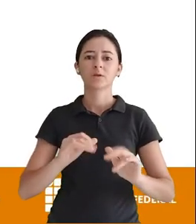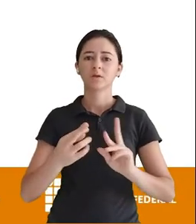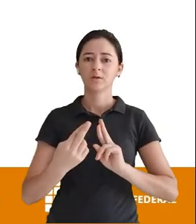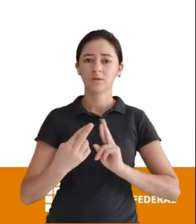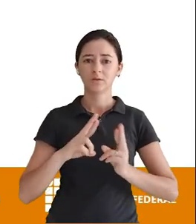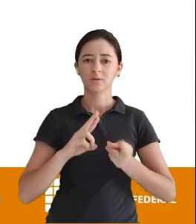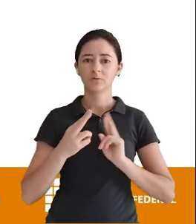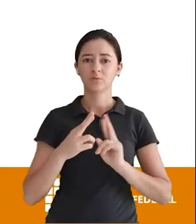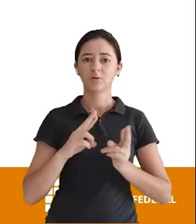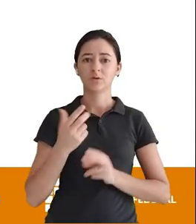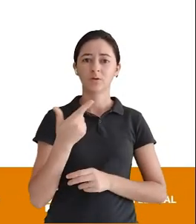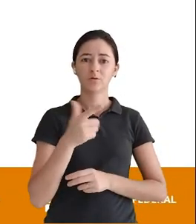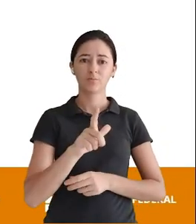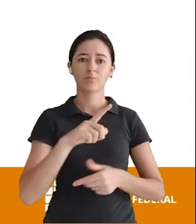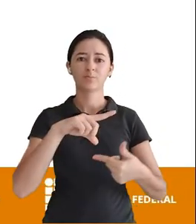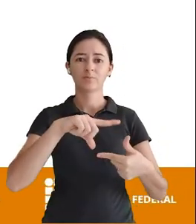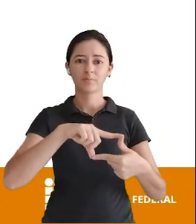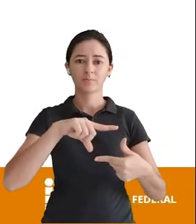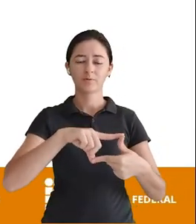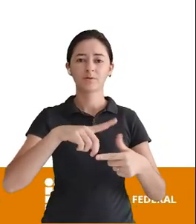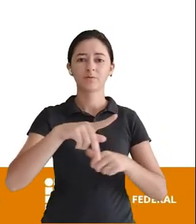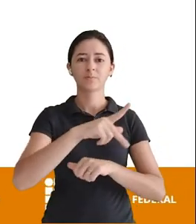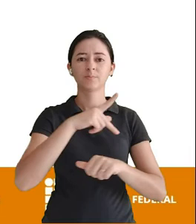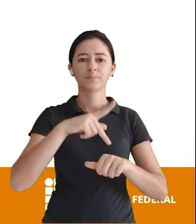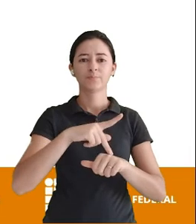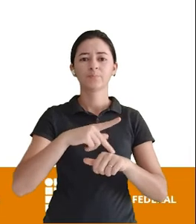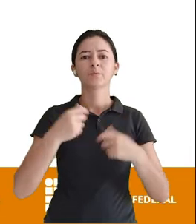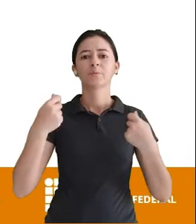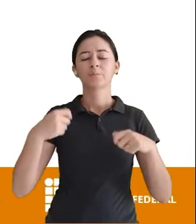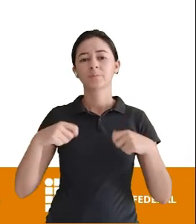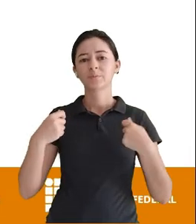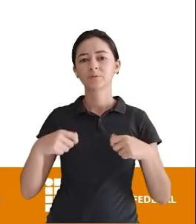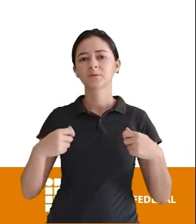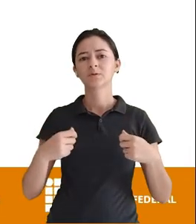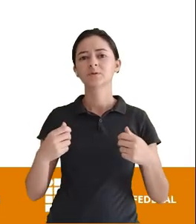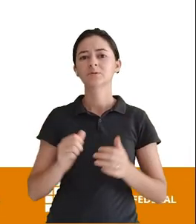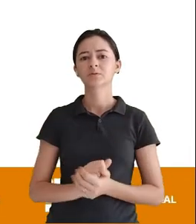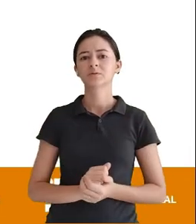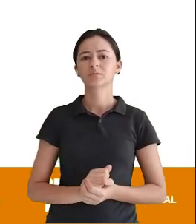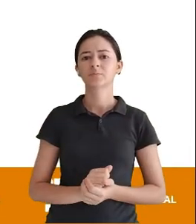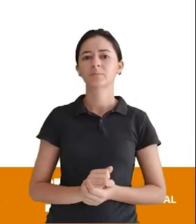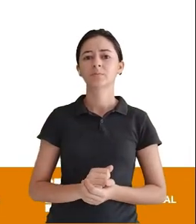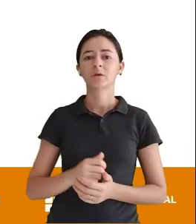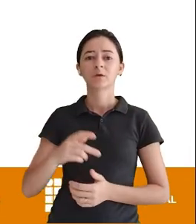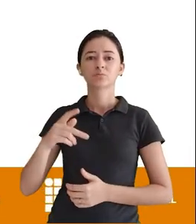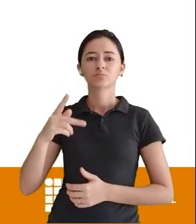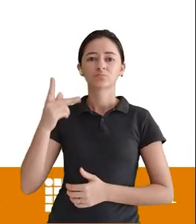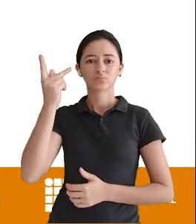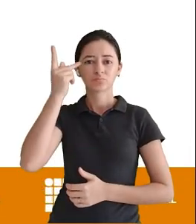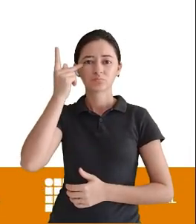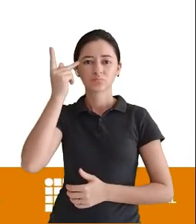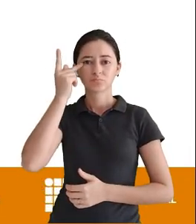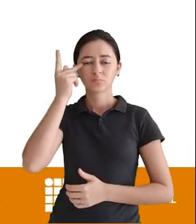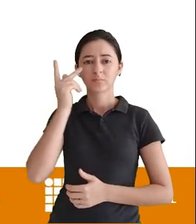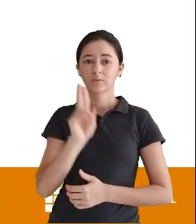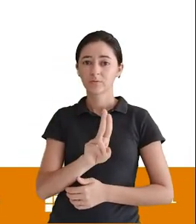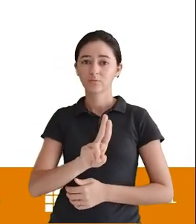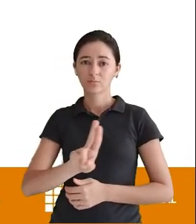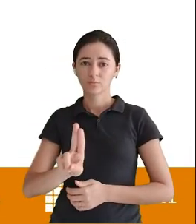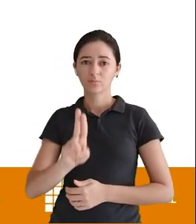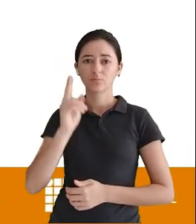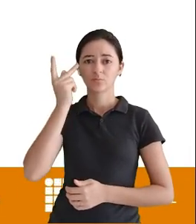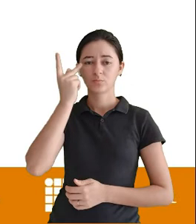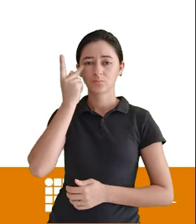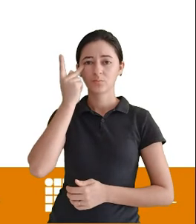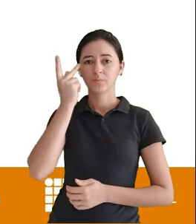Vinculada A outra tabela Tá bom? Então ele precisa Desse Esse registro de São Paulo Ele precisa Desse Desse